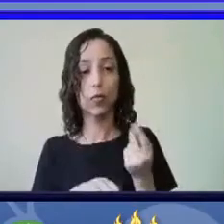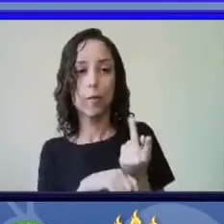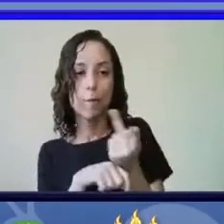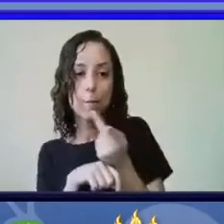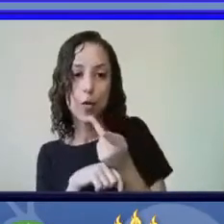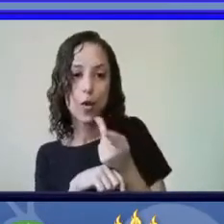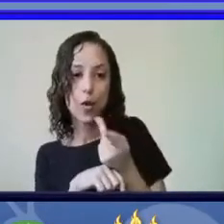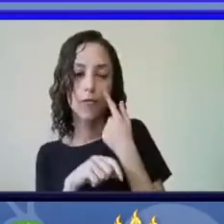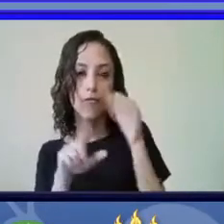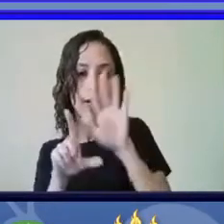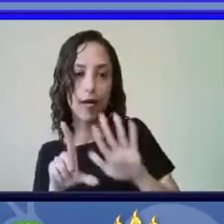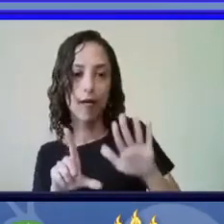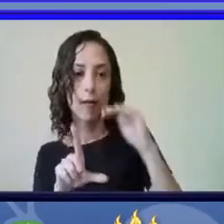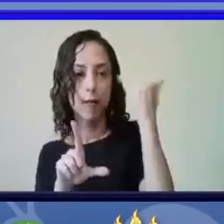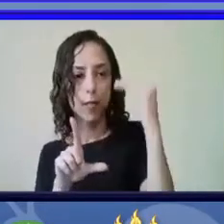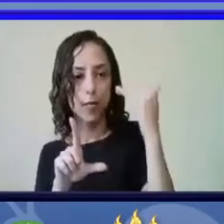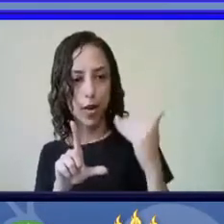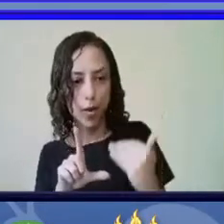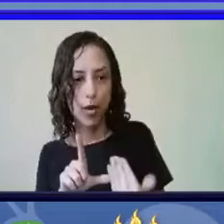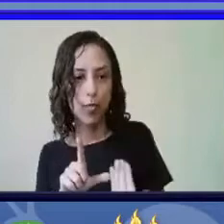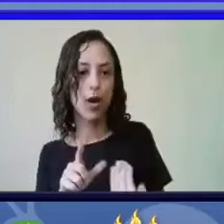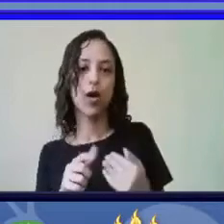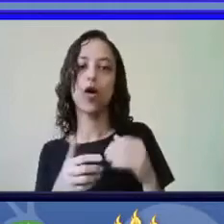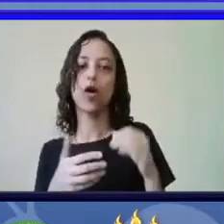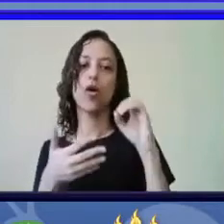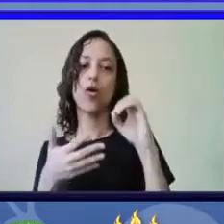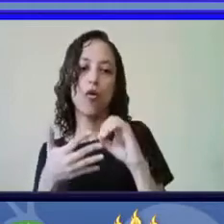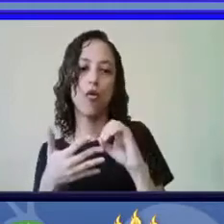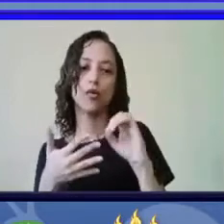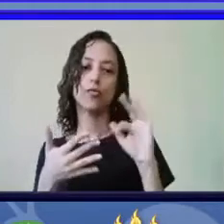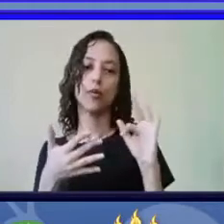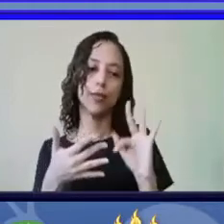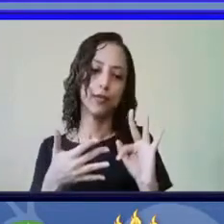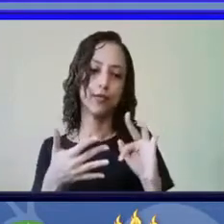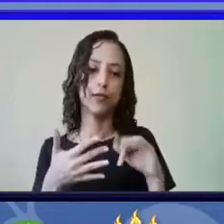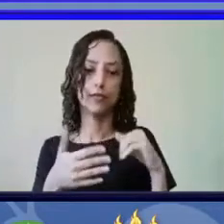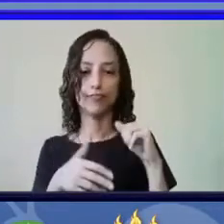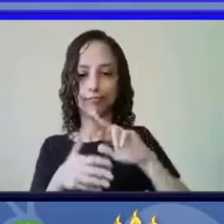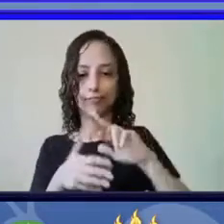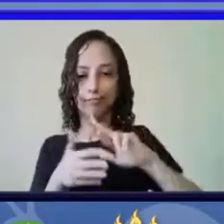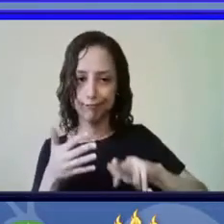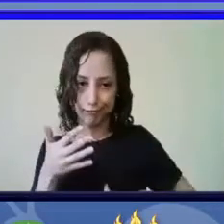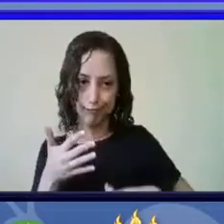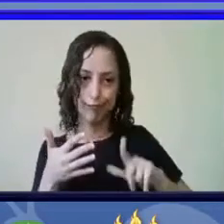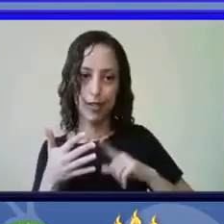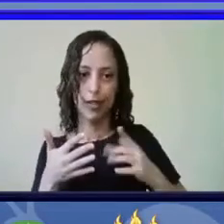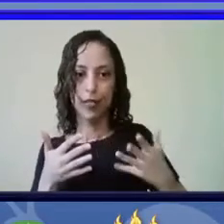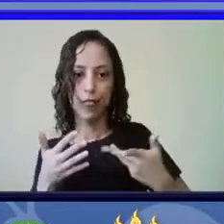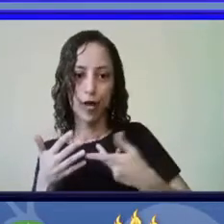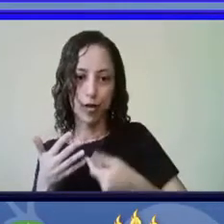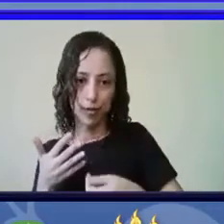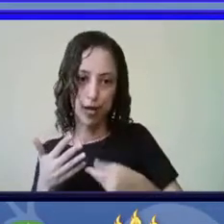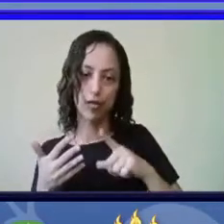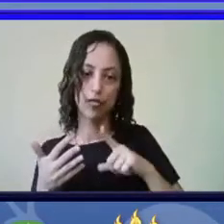a ordem, família, gêneros, tudo isso tem uma qualidade